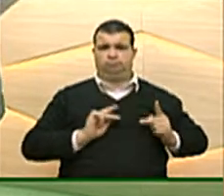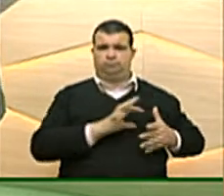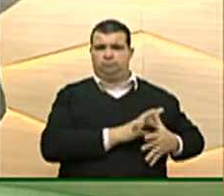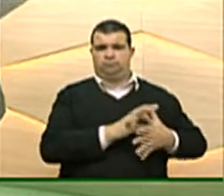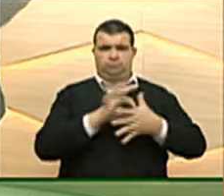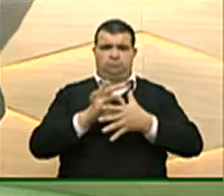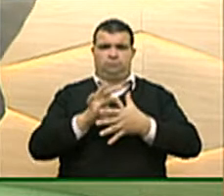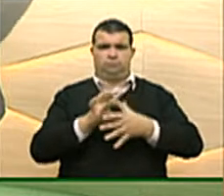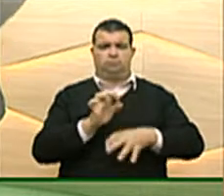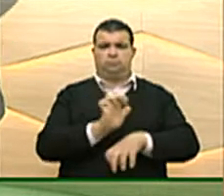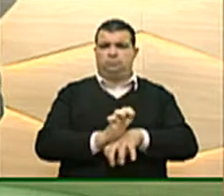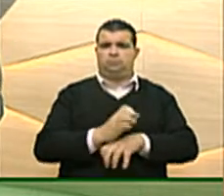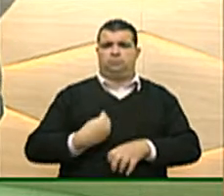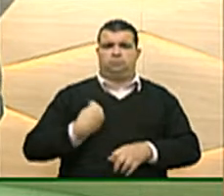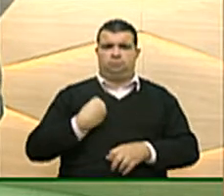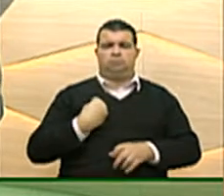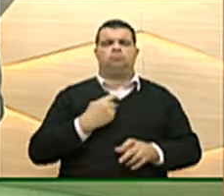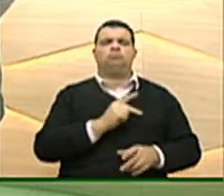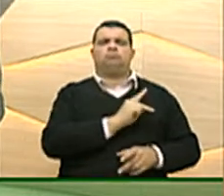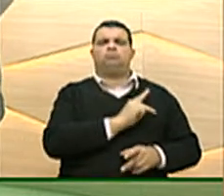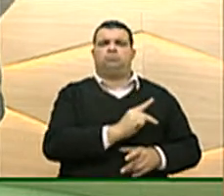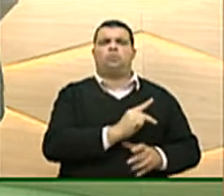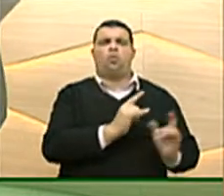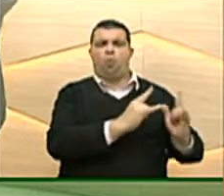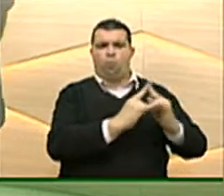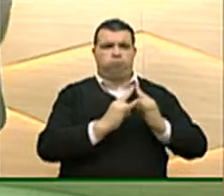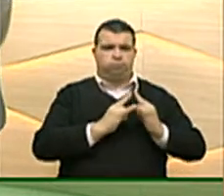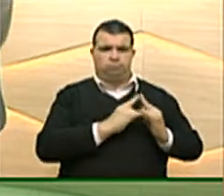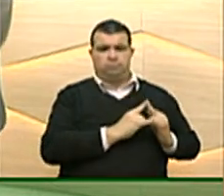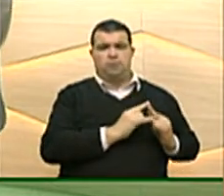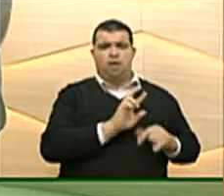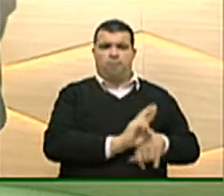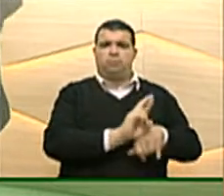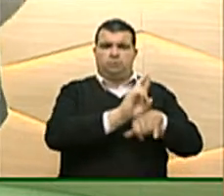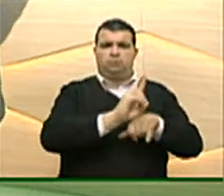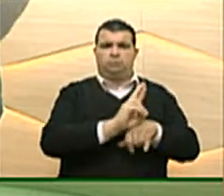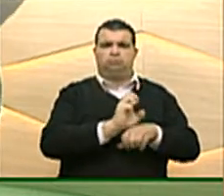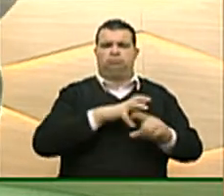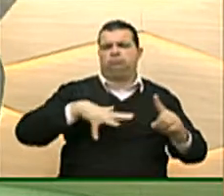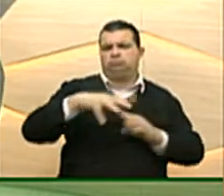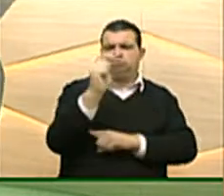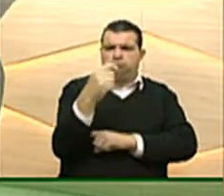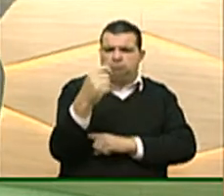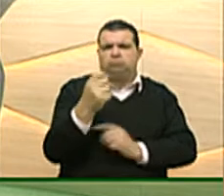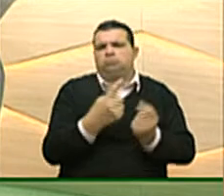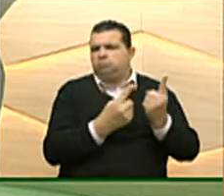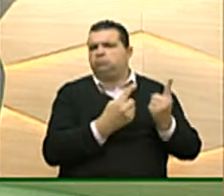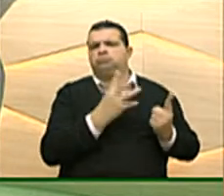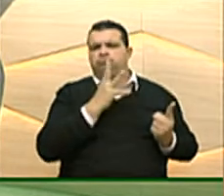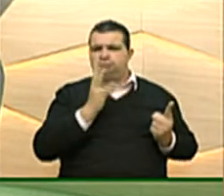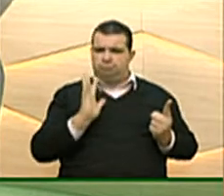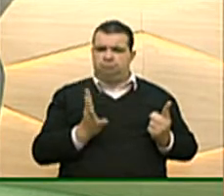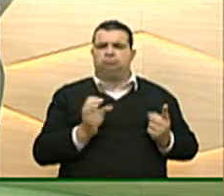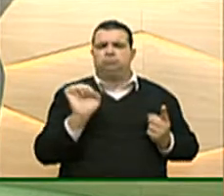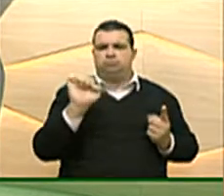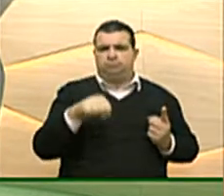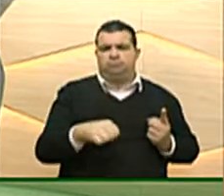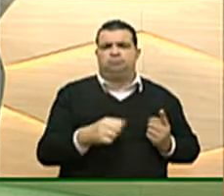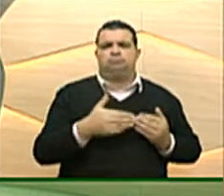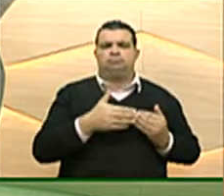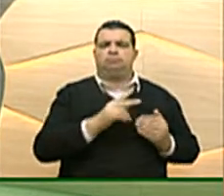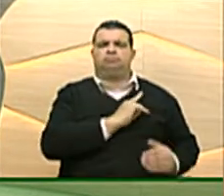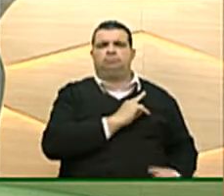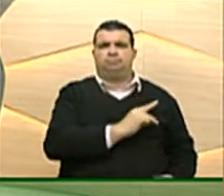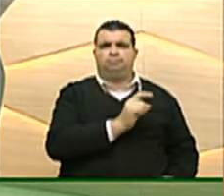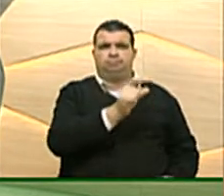estaduais, presidentes de entidades representativas aqui da nossa sociedade gaúcha, alguns que, obviamente, o já conhece. Vamos começar pelo